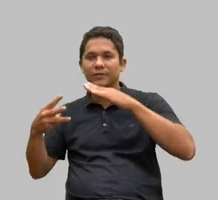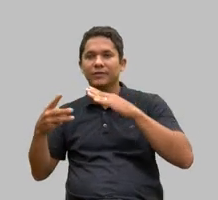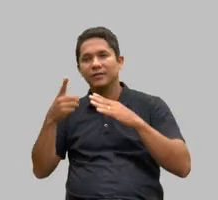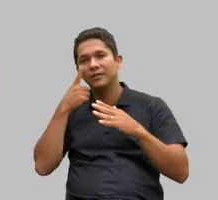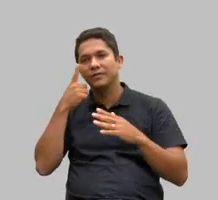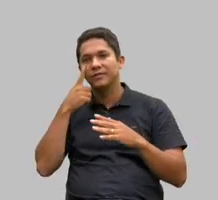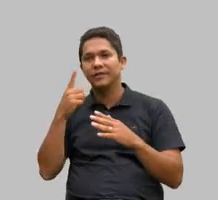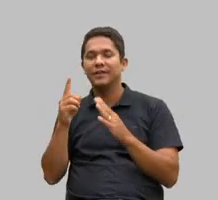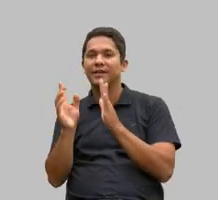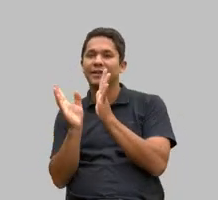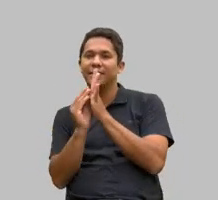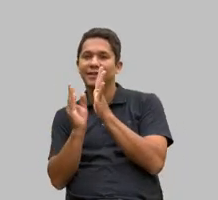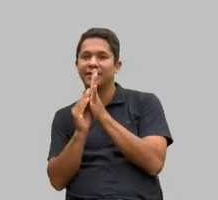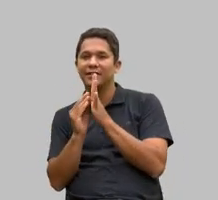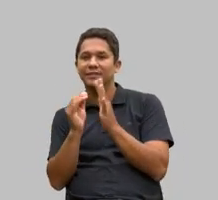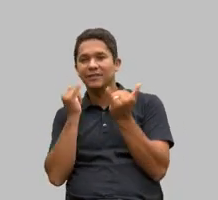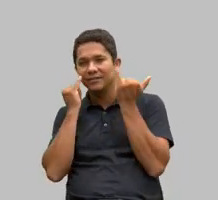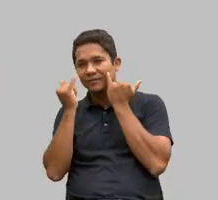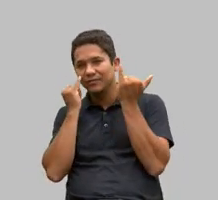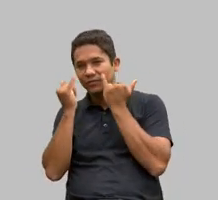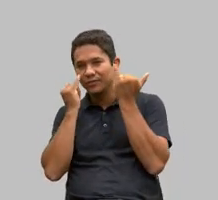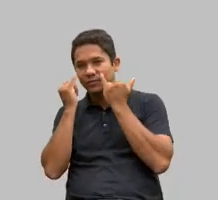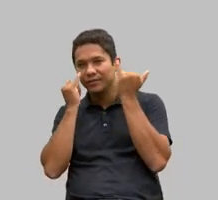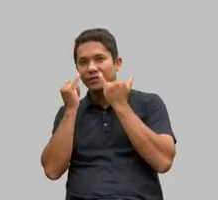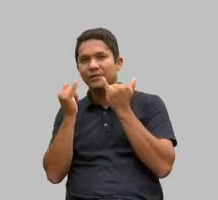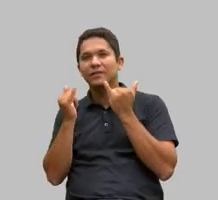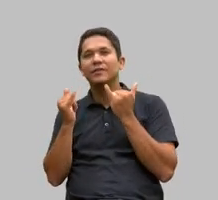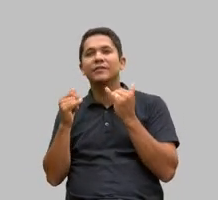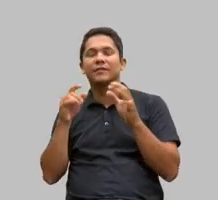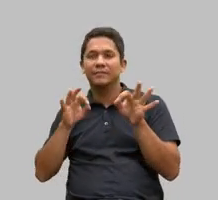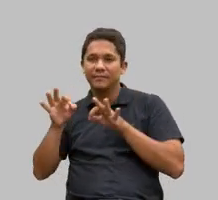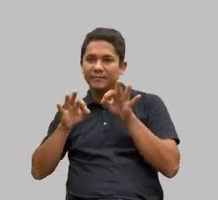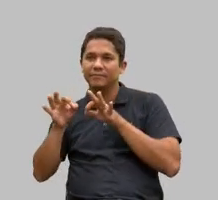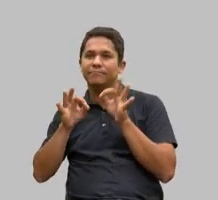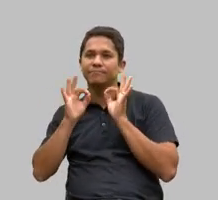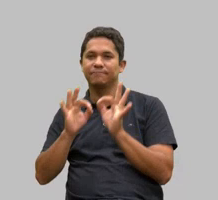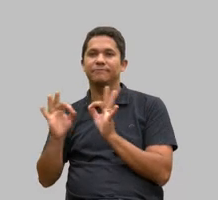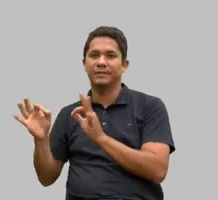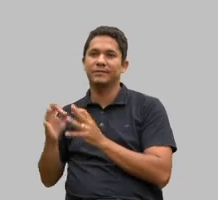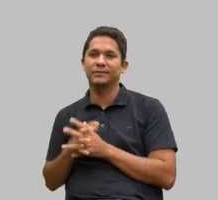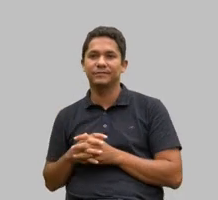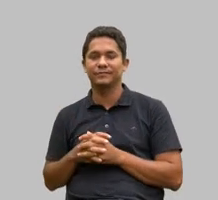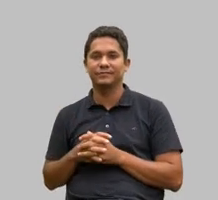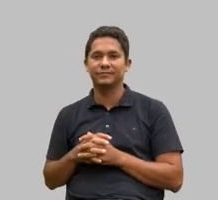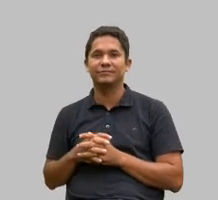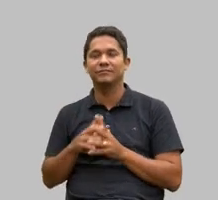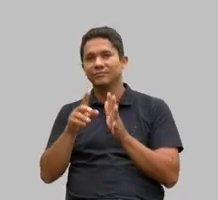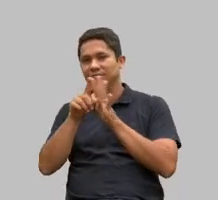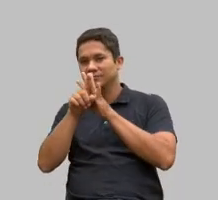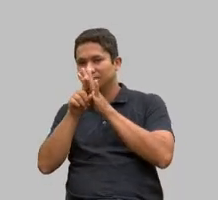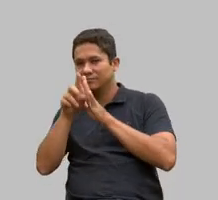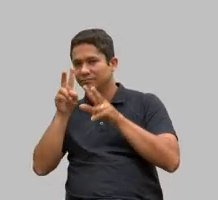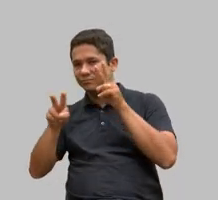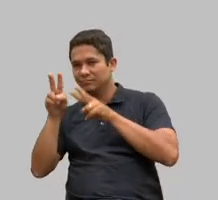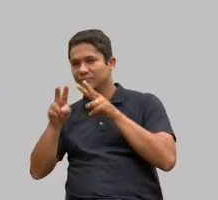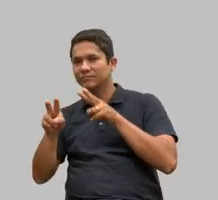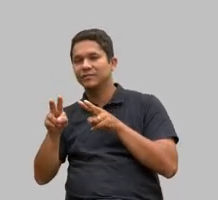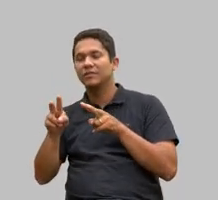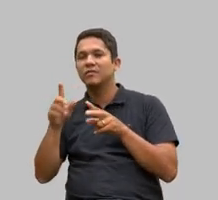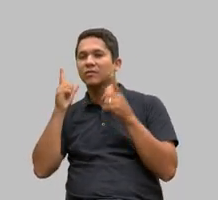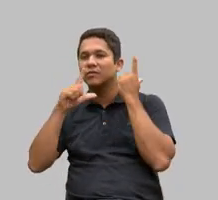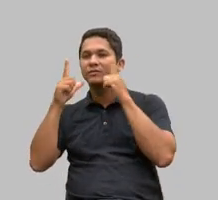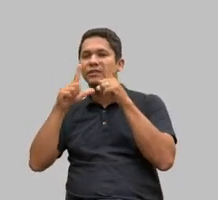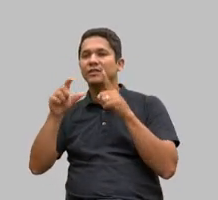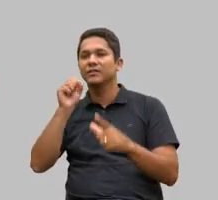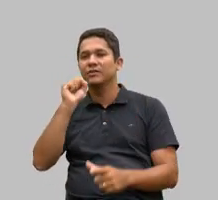qualificada para um amplo planejamento. Esse diagnóstico vai se dar em 853 municípios de Minas